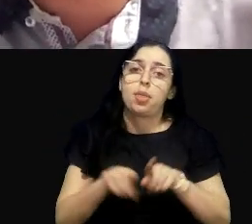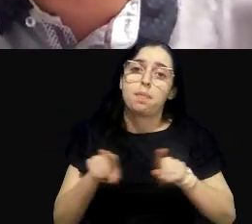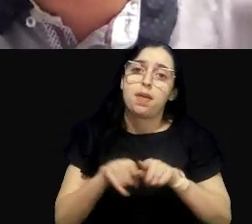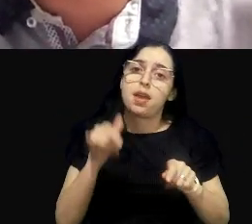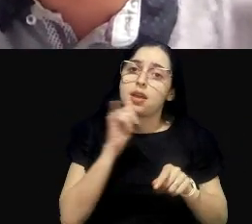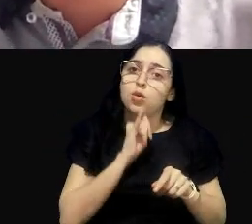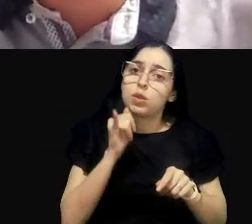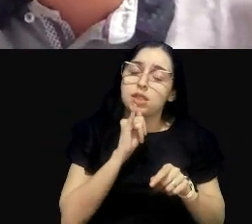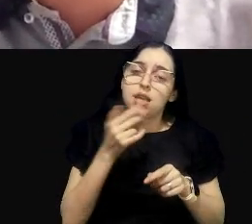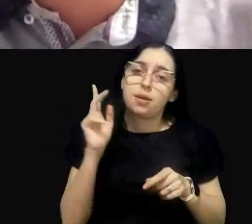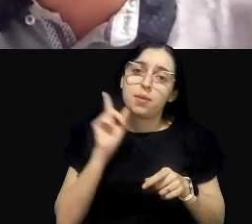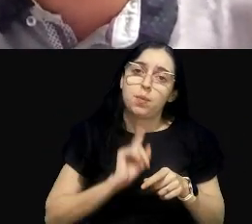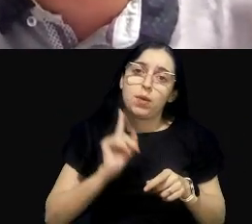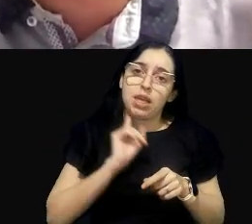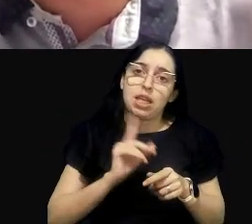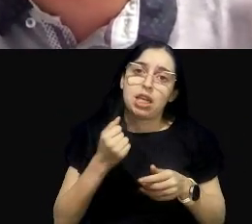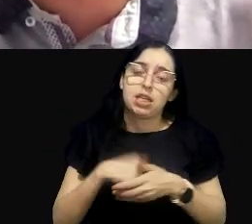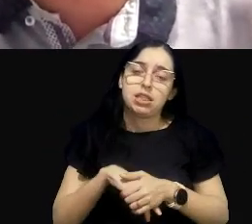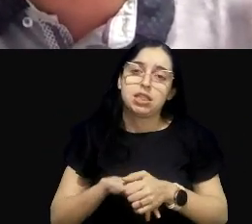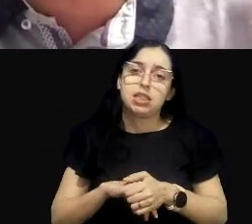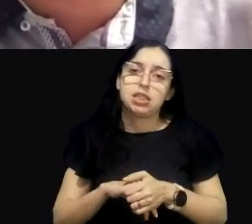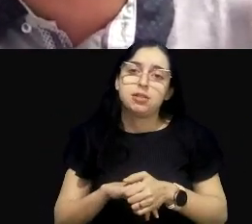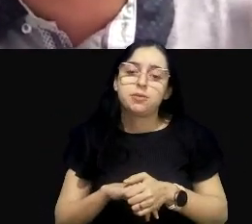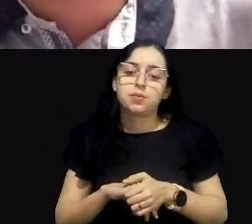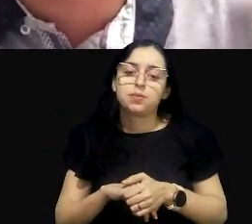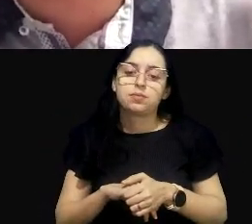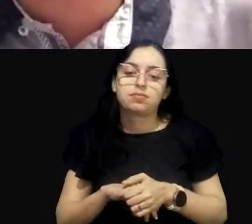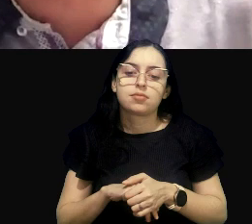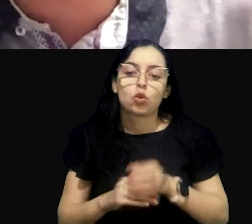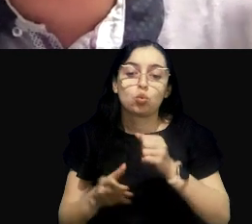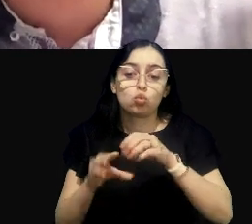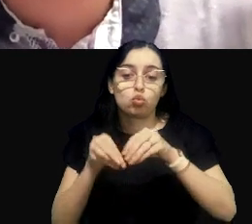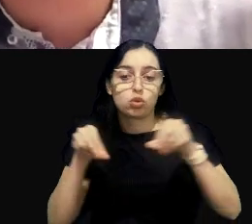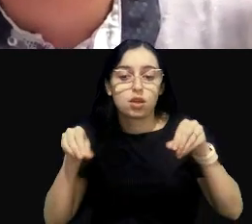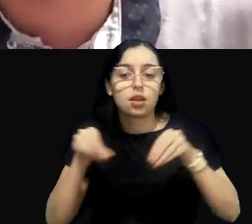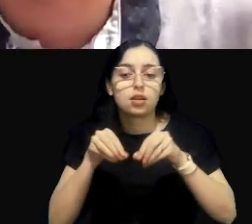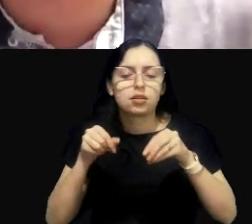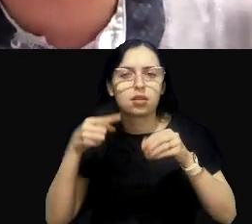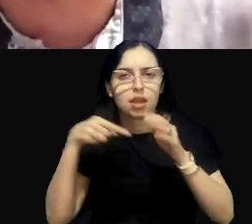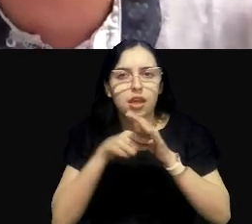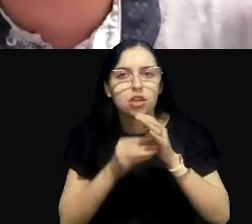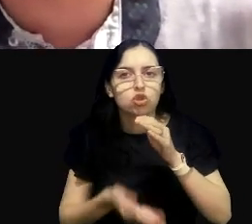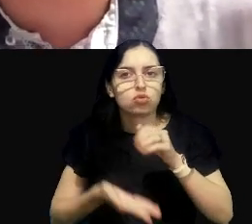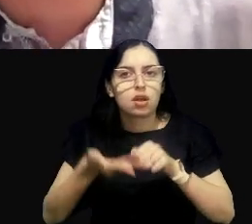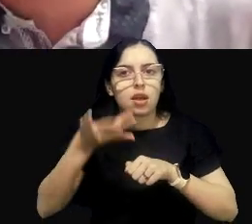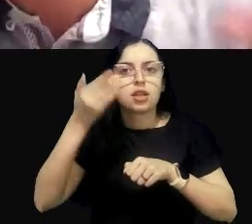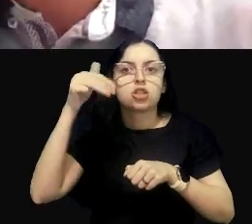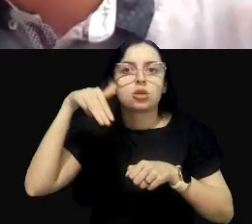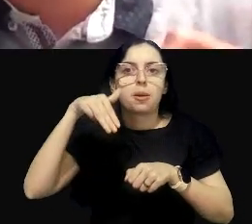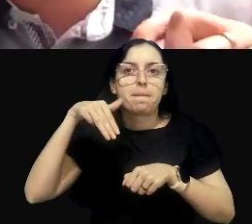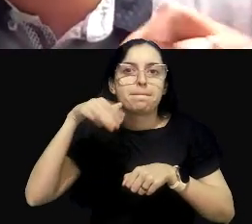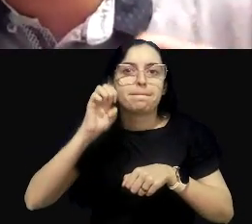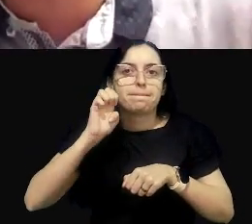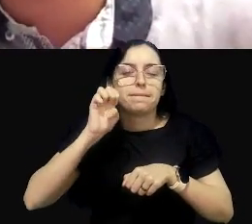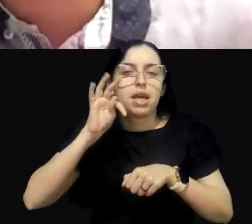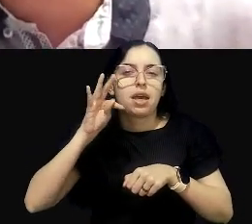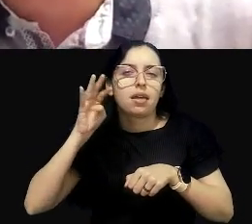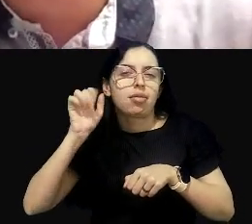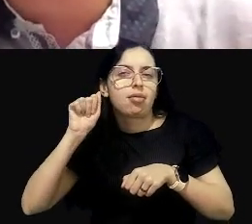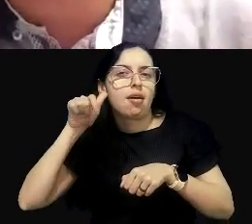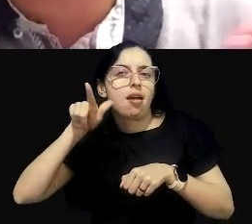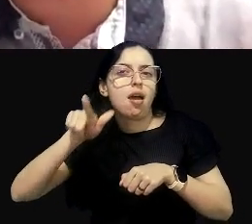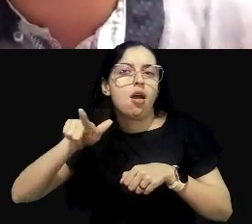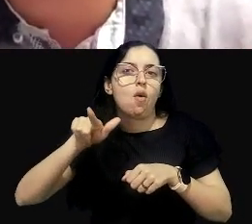Minas Gerais têm o nome de Minas Gerais porque naturalmente o solo tem concentrações elevadas de metais, etc. Então, essa discussão vai